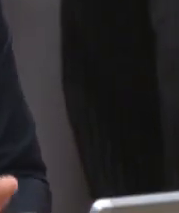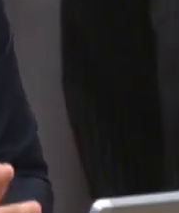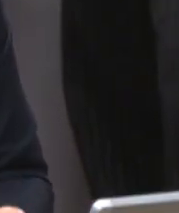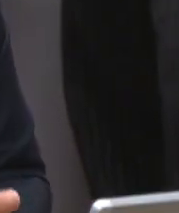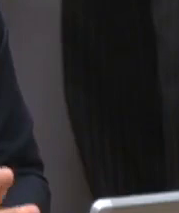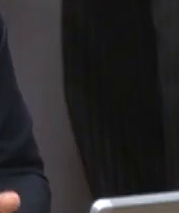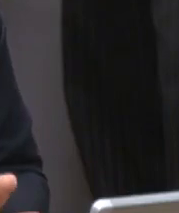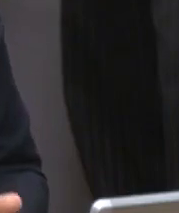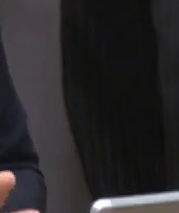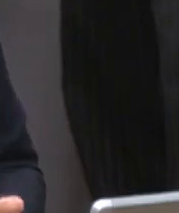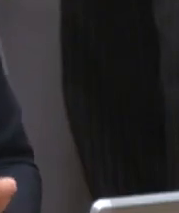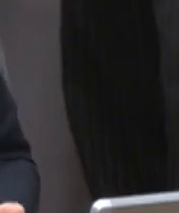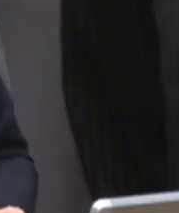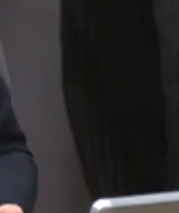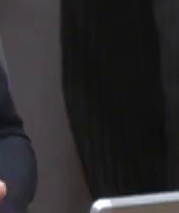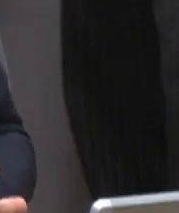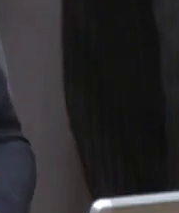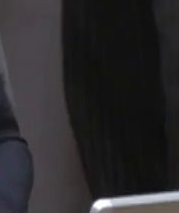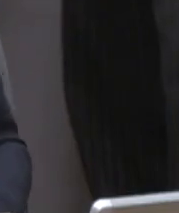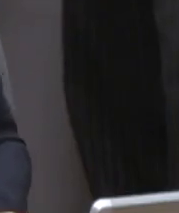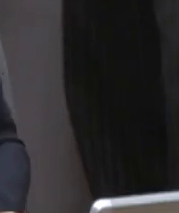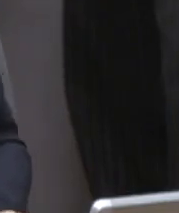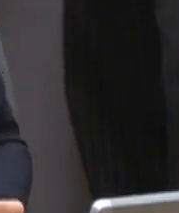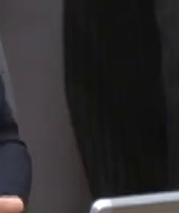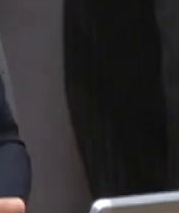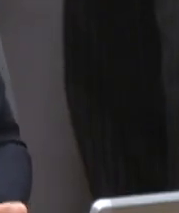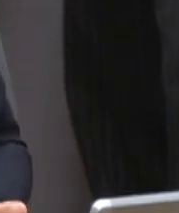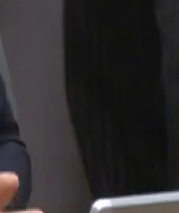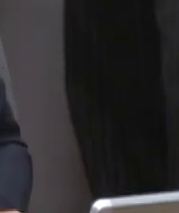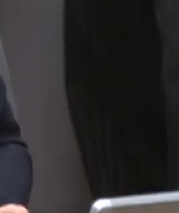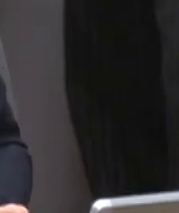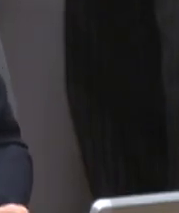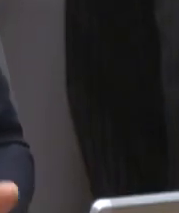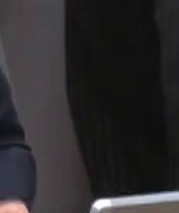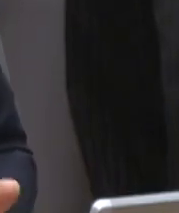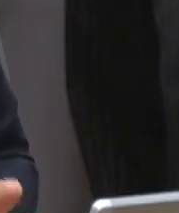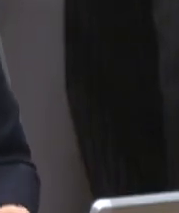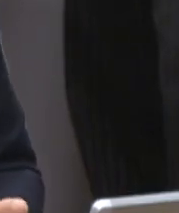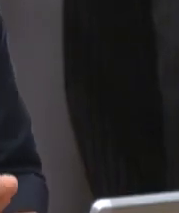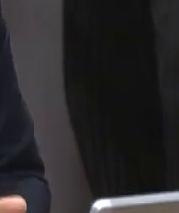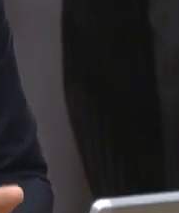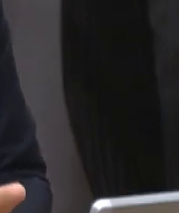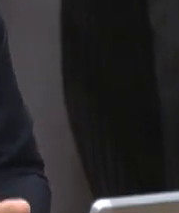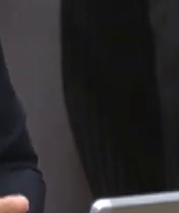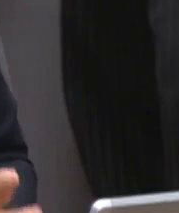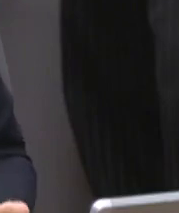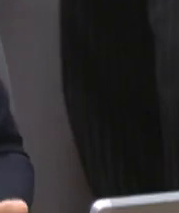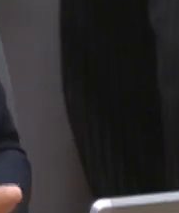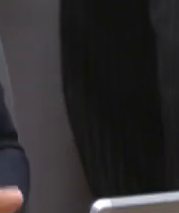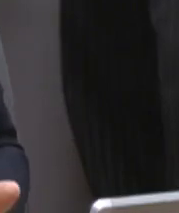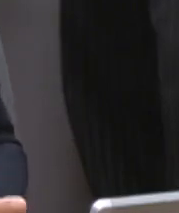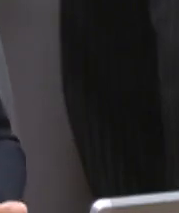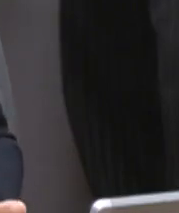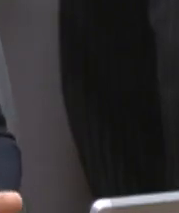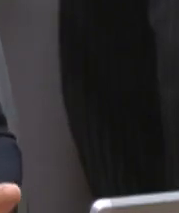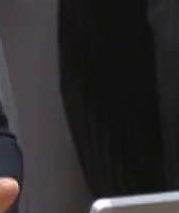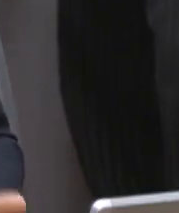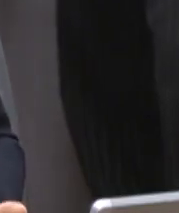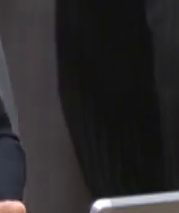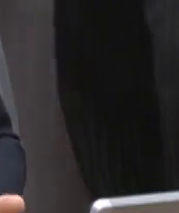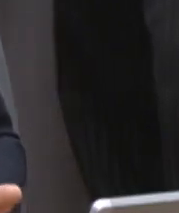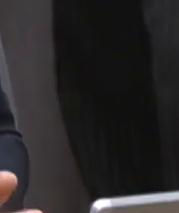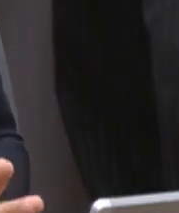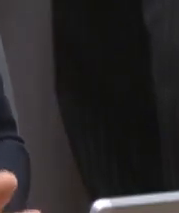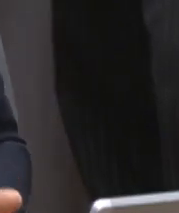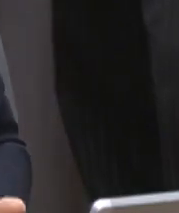é, na visão do governo do Estado de Minas Gerais, contra o servidor público. Pelo contrário, ela é a favor do servidor público. Ela